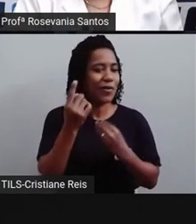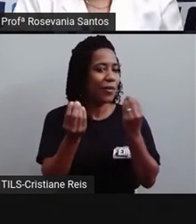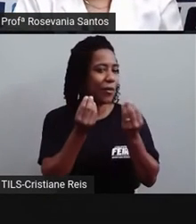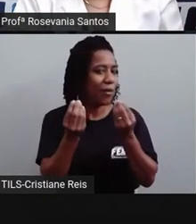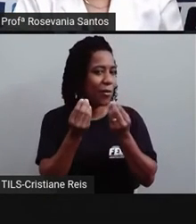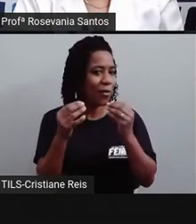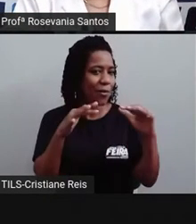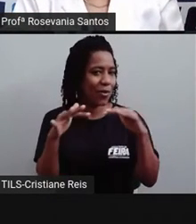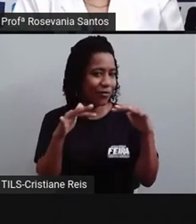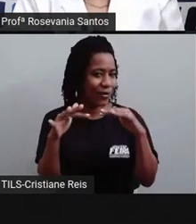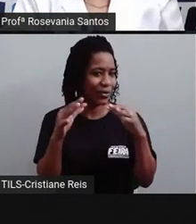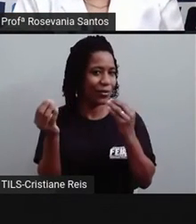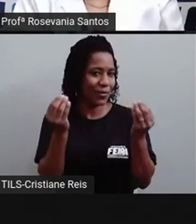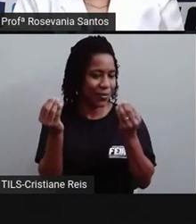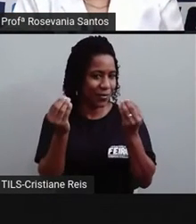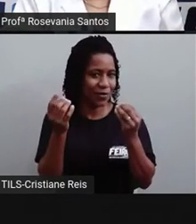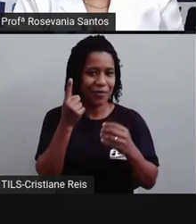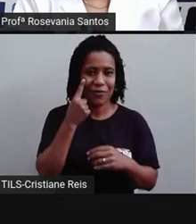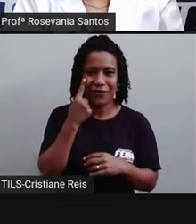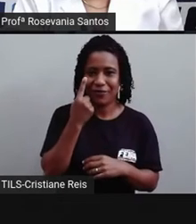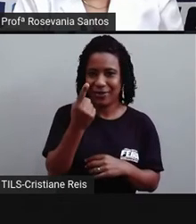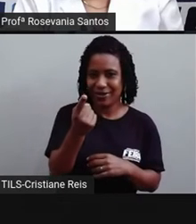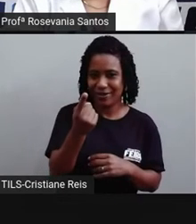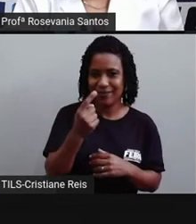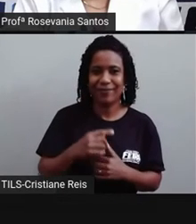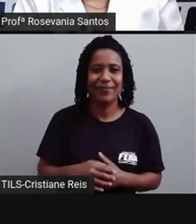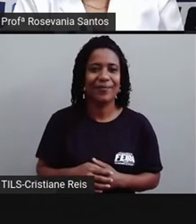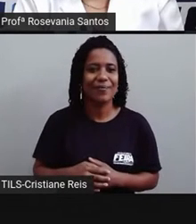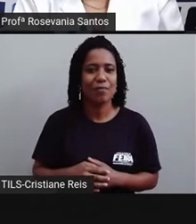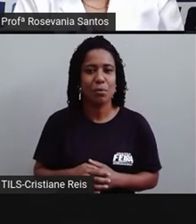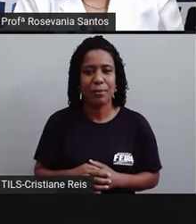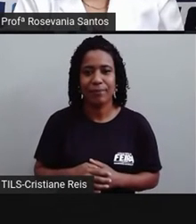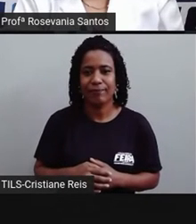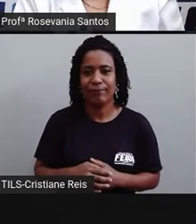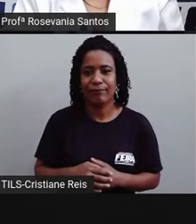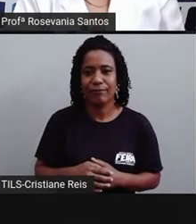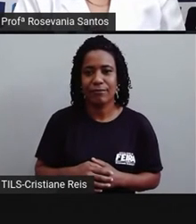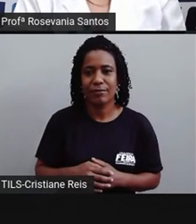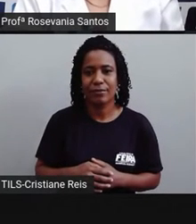esse movimento. Bom, aí vocês estão vendo, né, um esqueminha